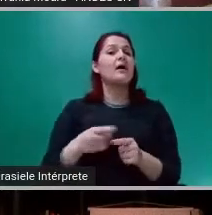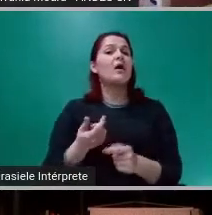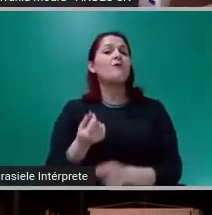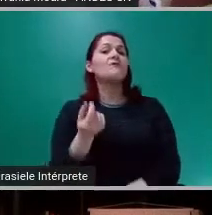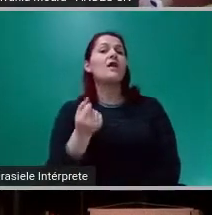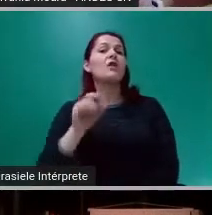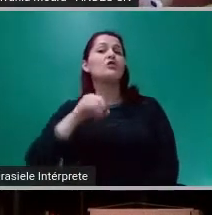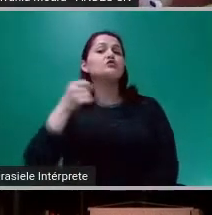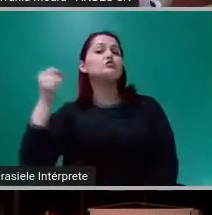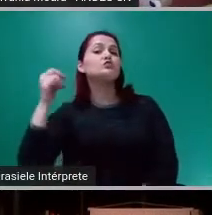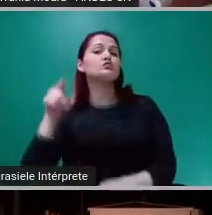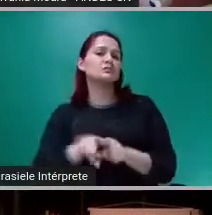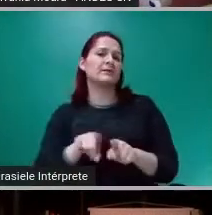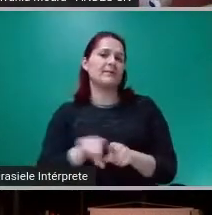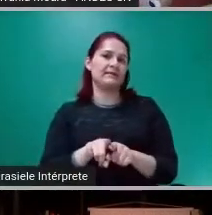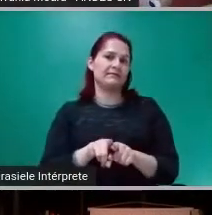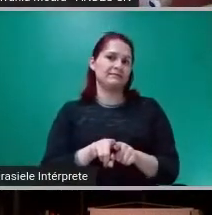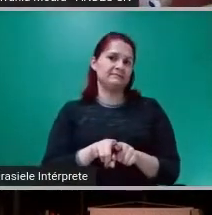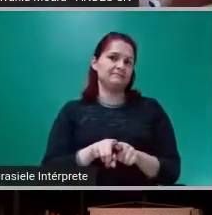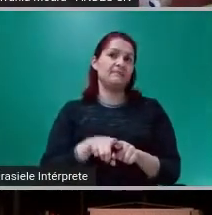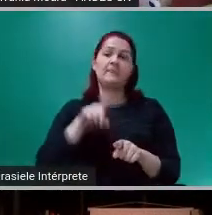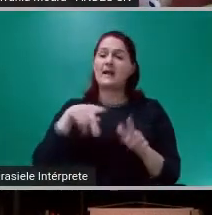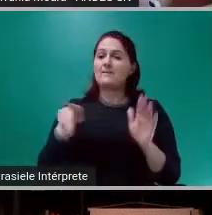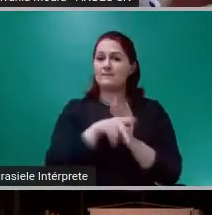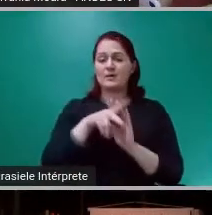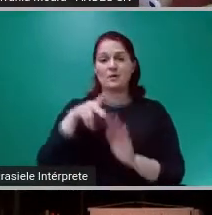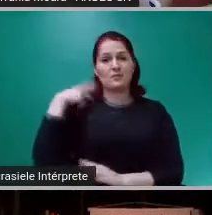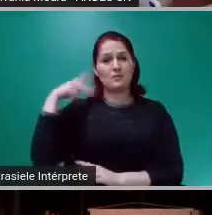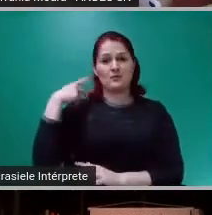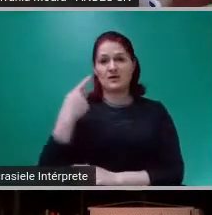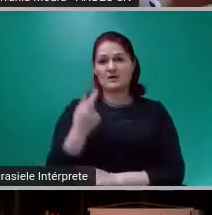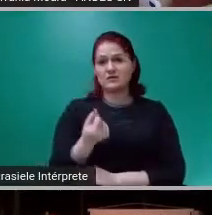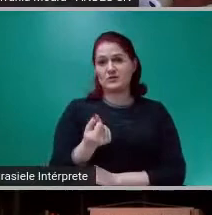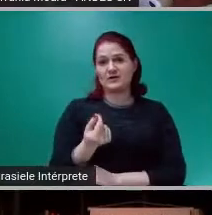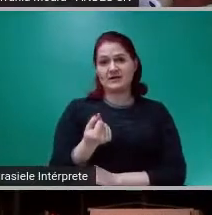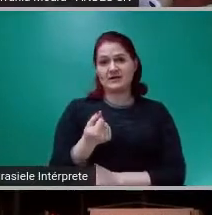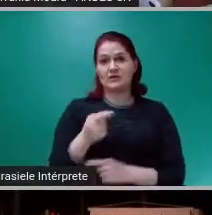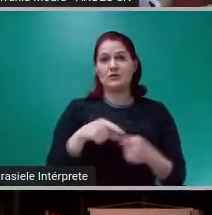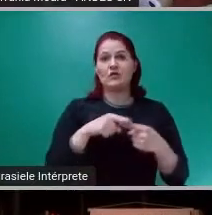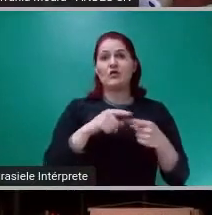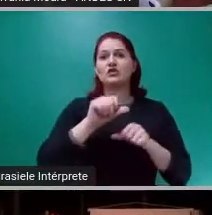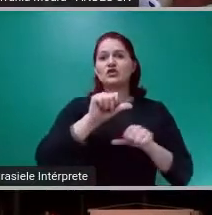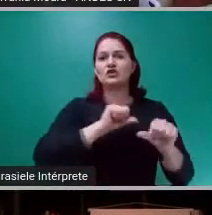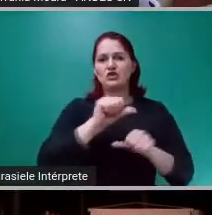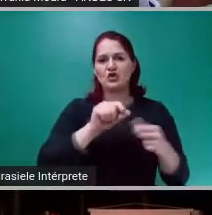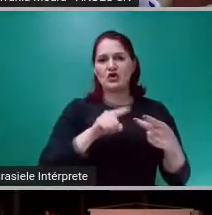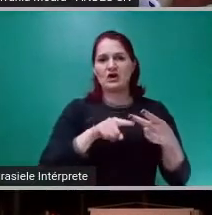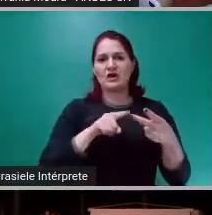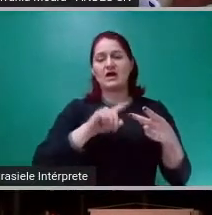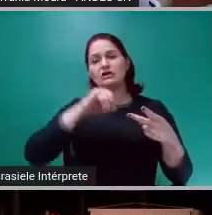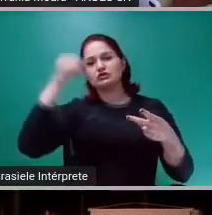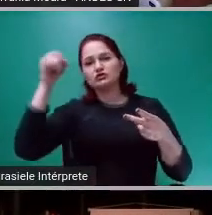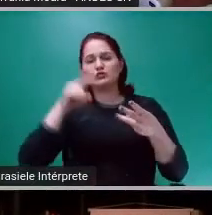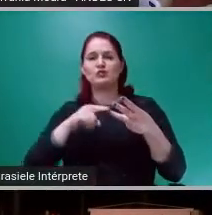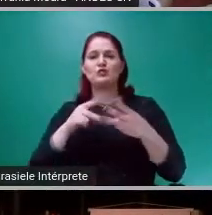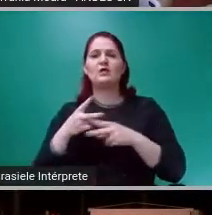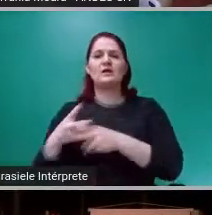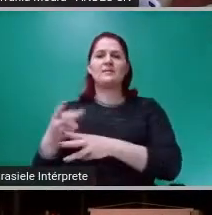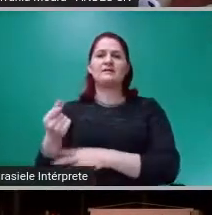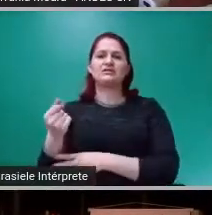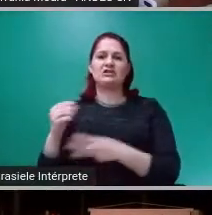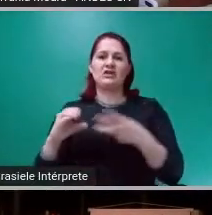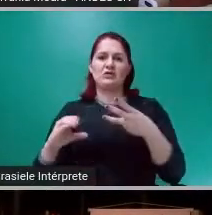três elementos que tratam a política monetária. Câmbio, juros e crédito. E